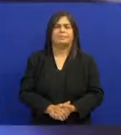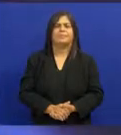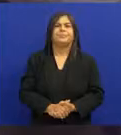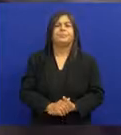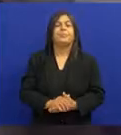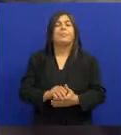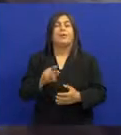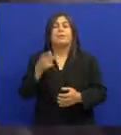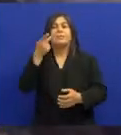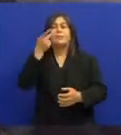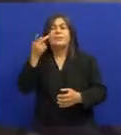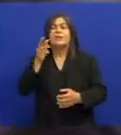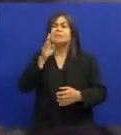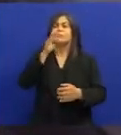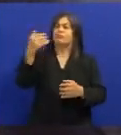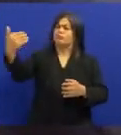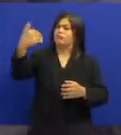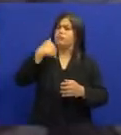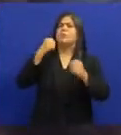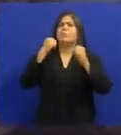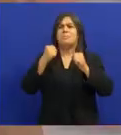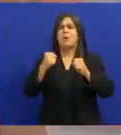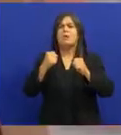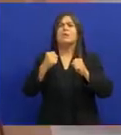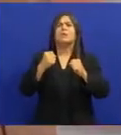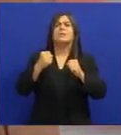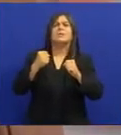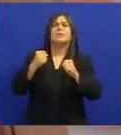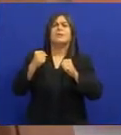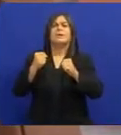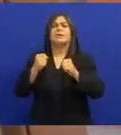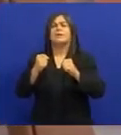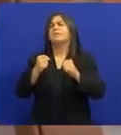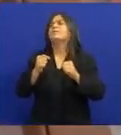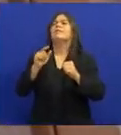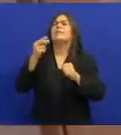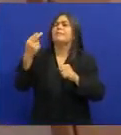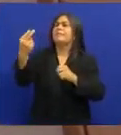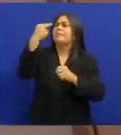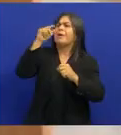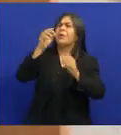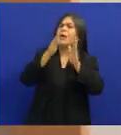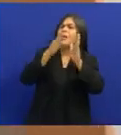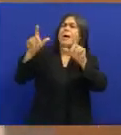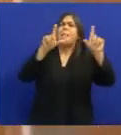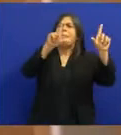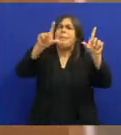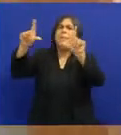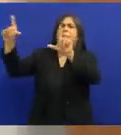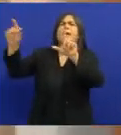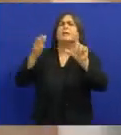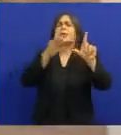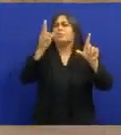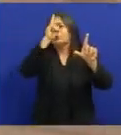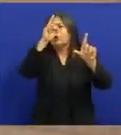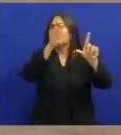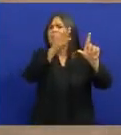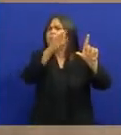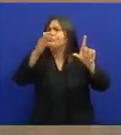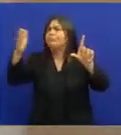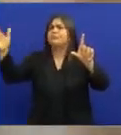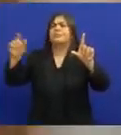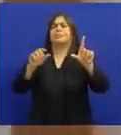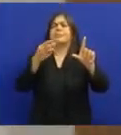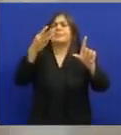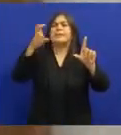O visitante que nos dá a honra De nos visitar Ele tem a oportunidade de ver Uma parte da discografia do Jackson